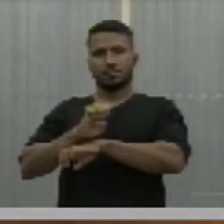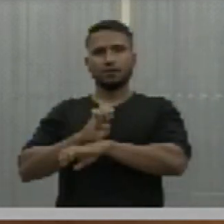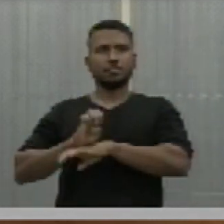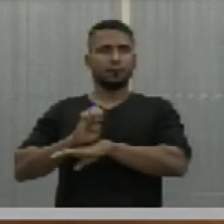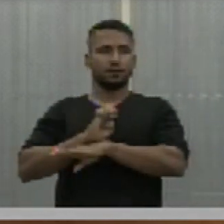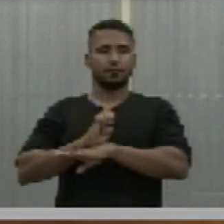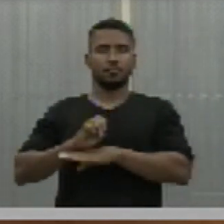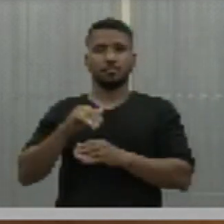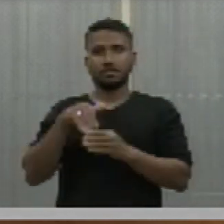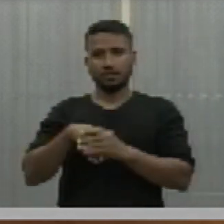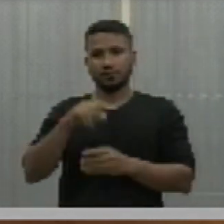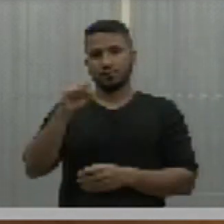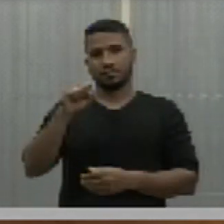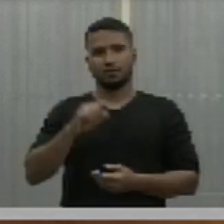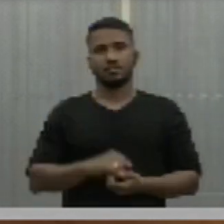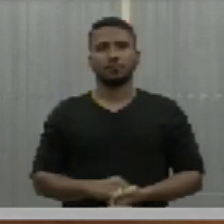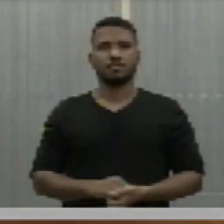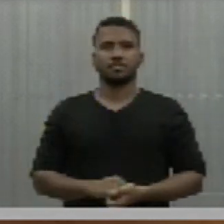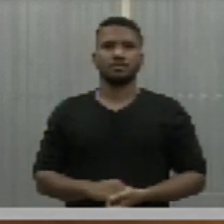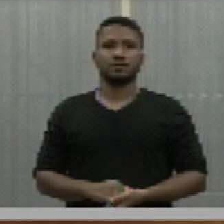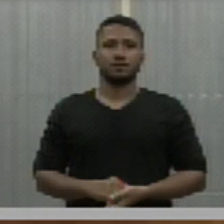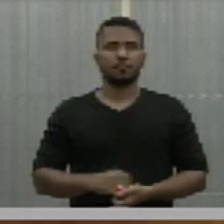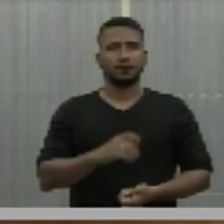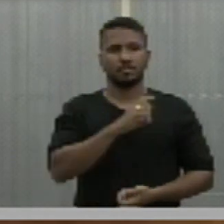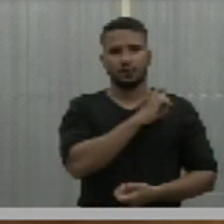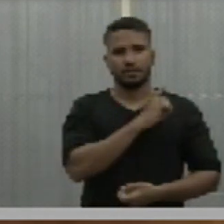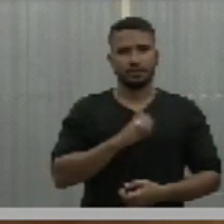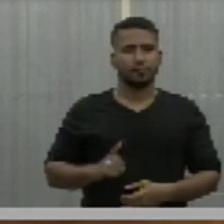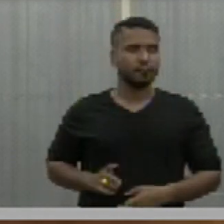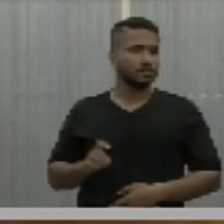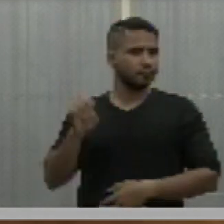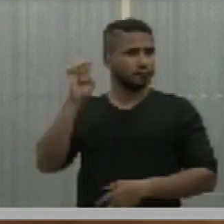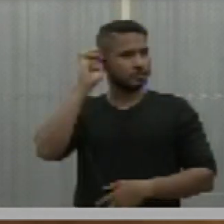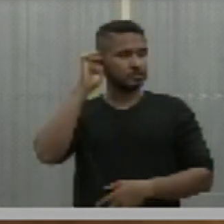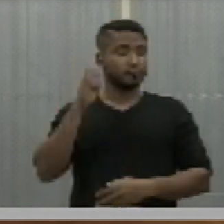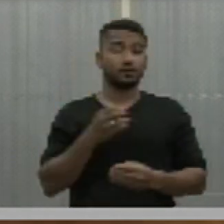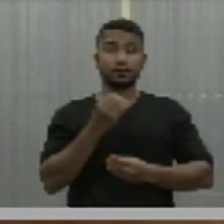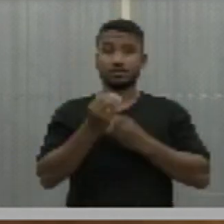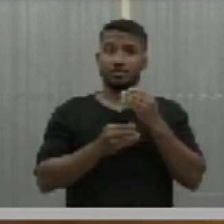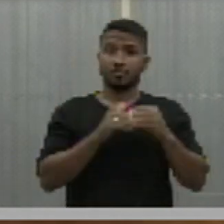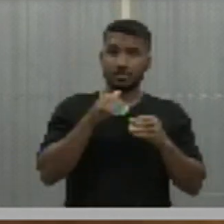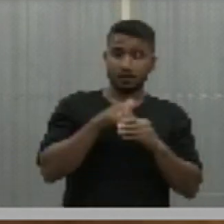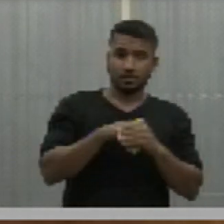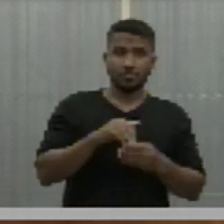vota? Sim. Deputado Evaldo Gomes, como vota?